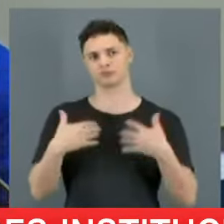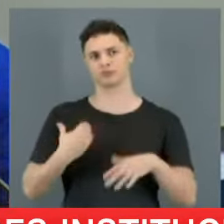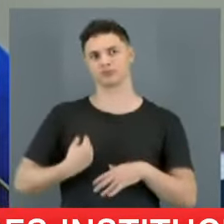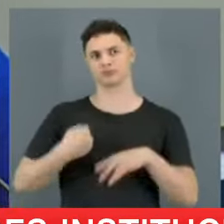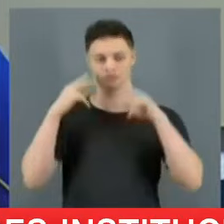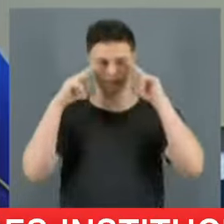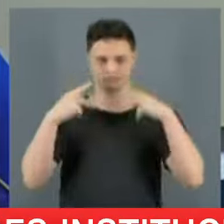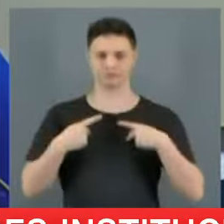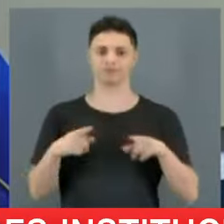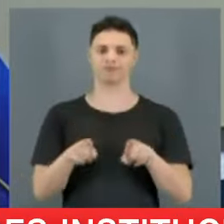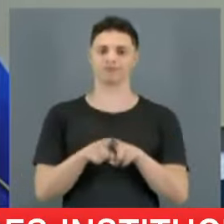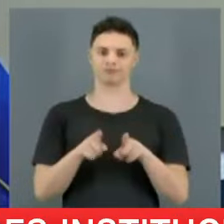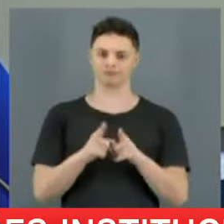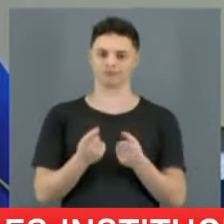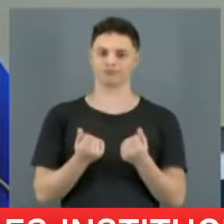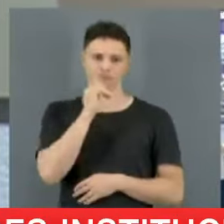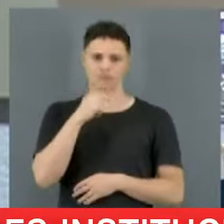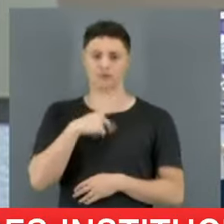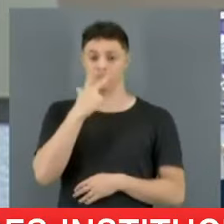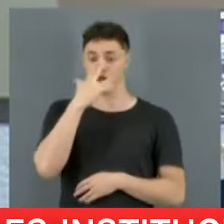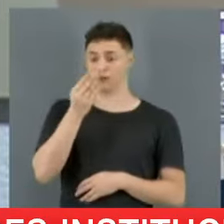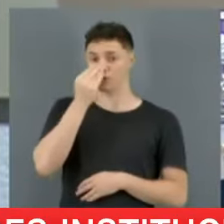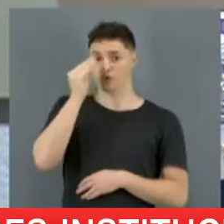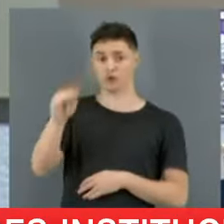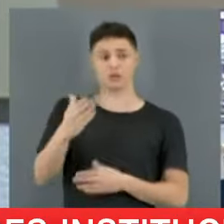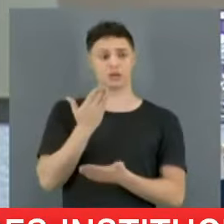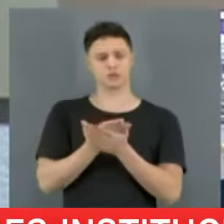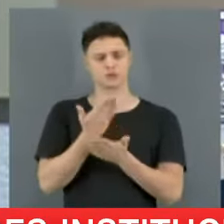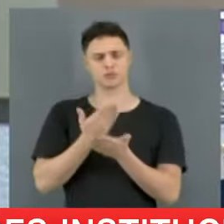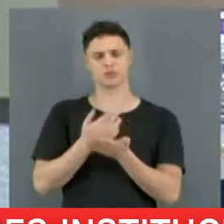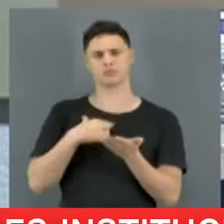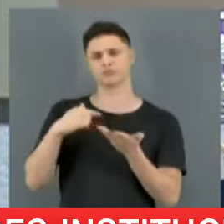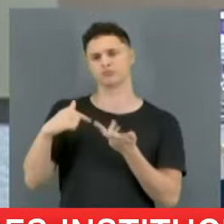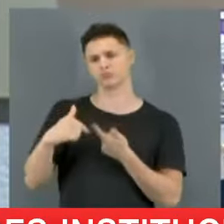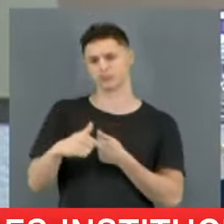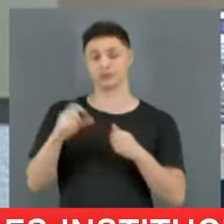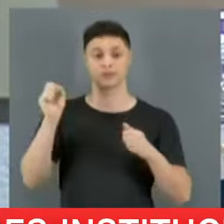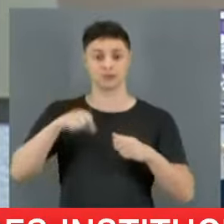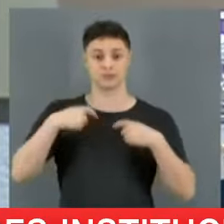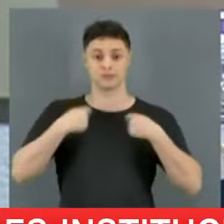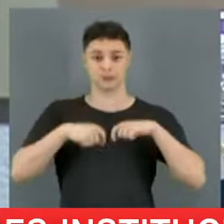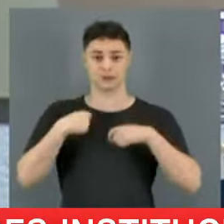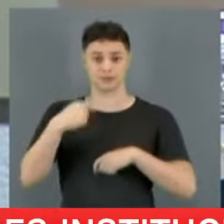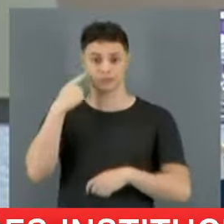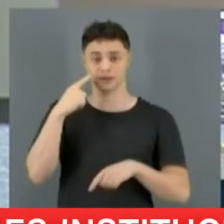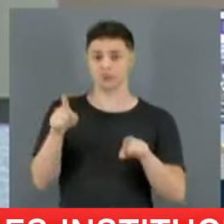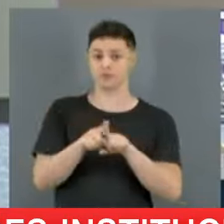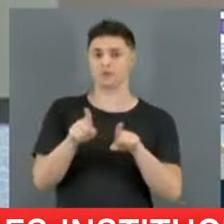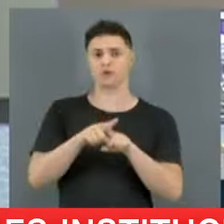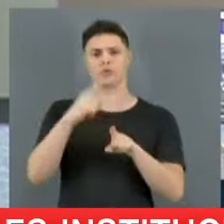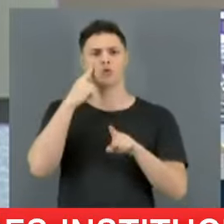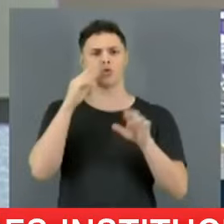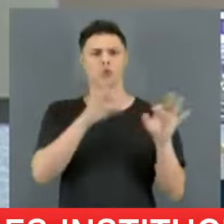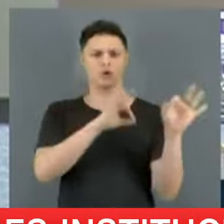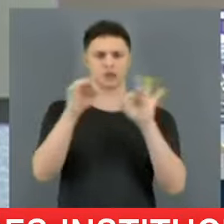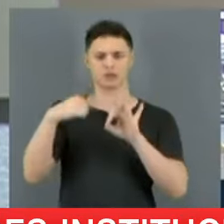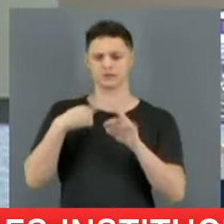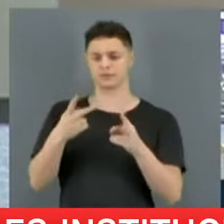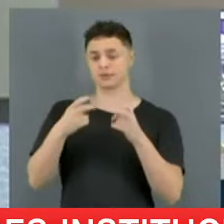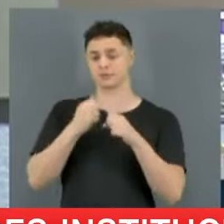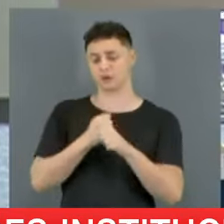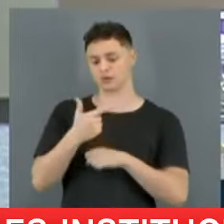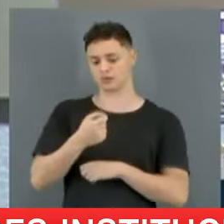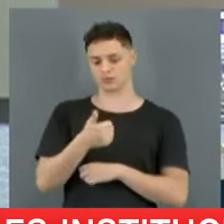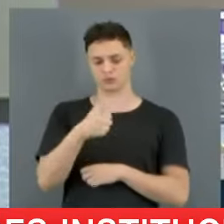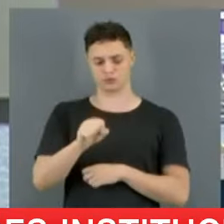pontos corridos e que considerou uma vitória a questão econômica as demais vitórias já estavam precificadas. Aparentemente, o governo viu ali